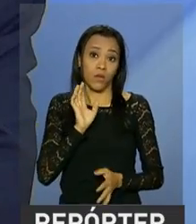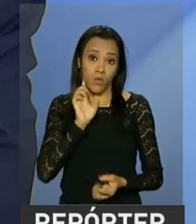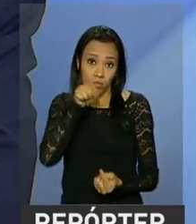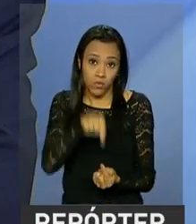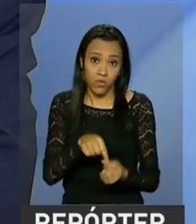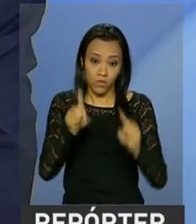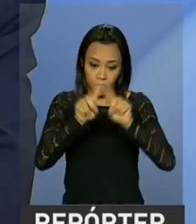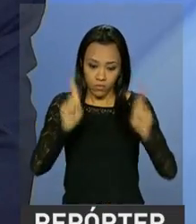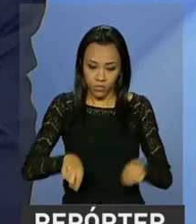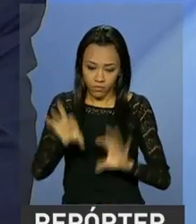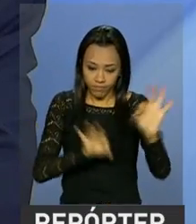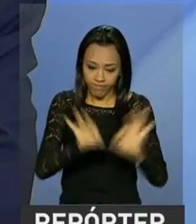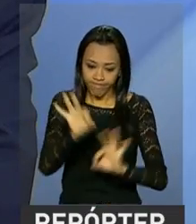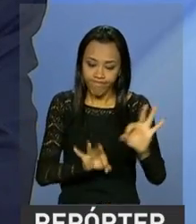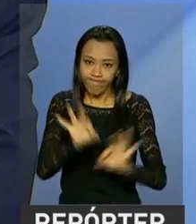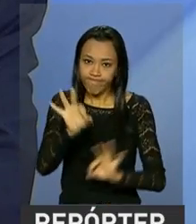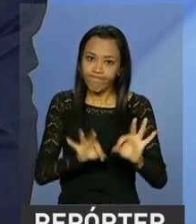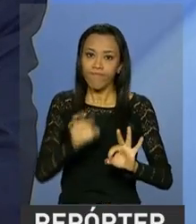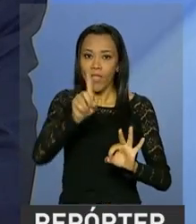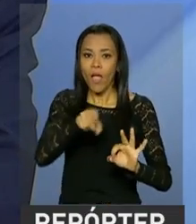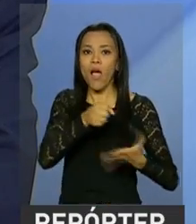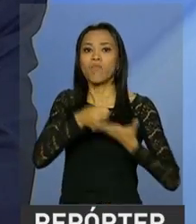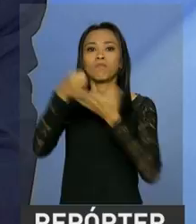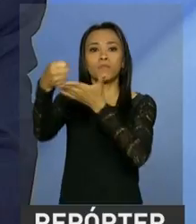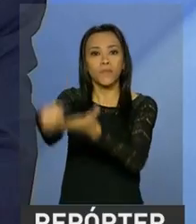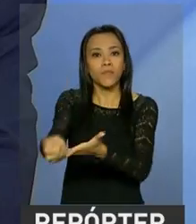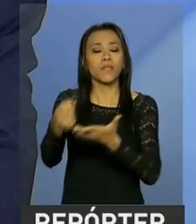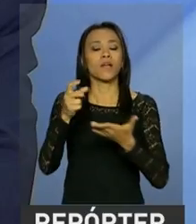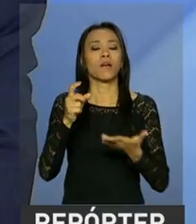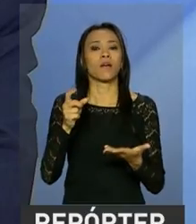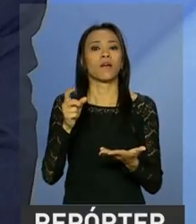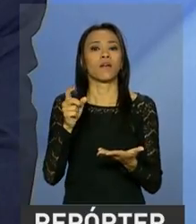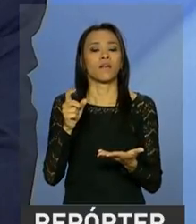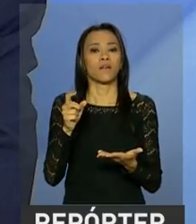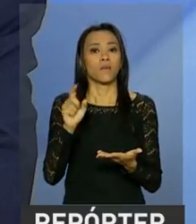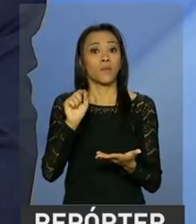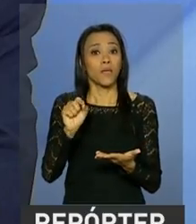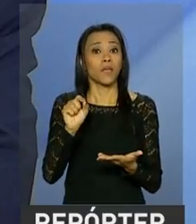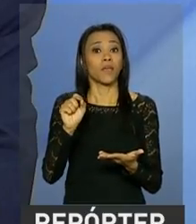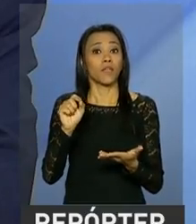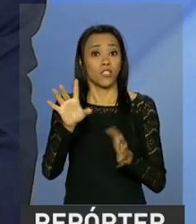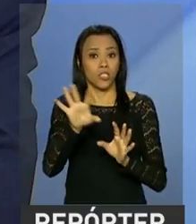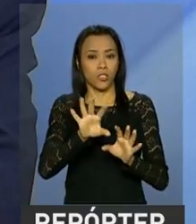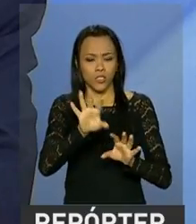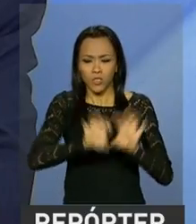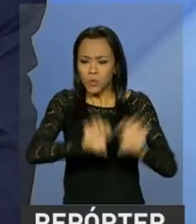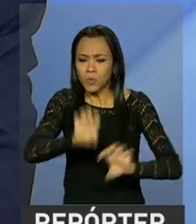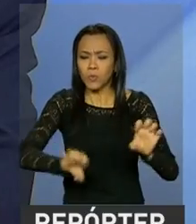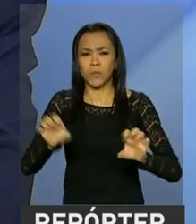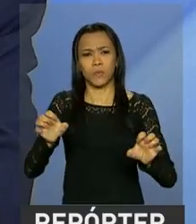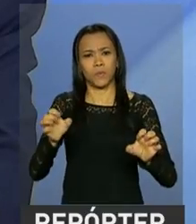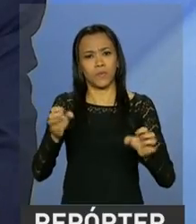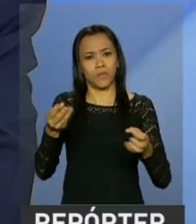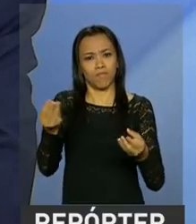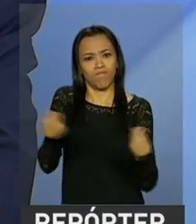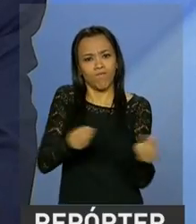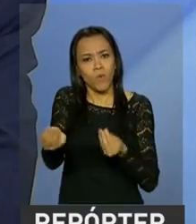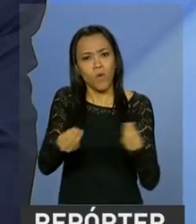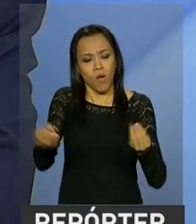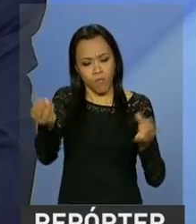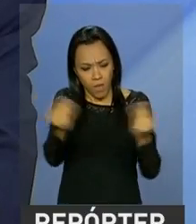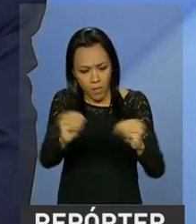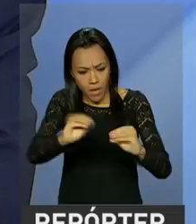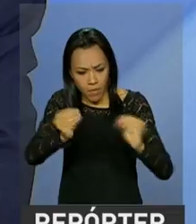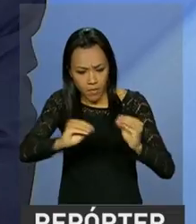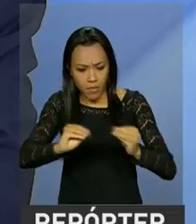o objetivo, o apoio tem o objetivo de ações estruturantes, de ações que tenham